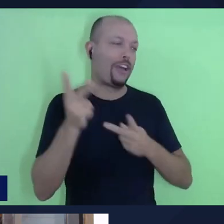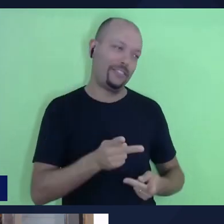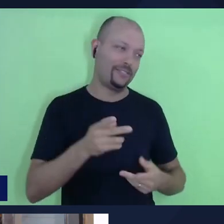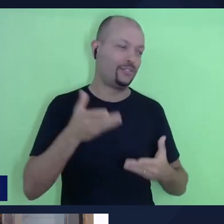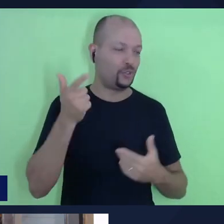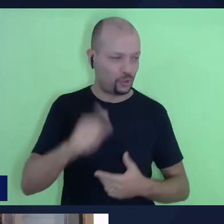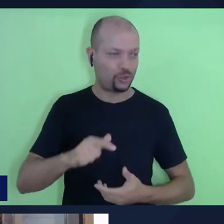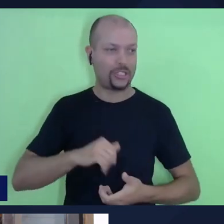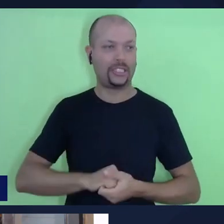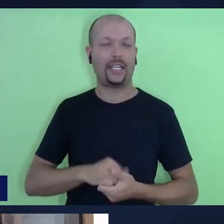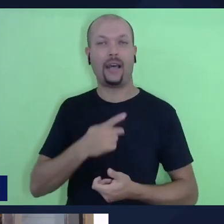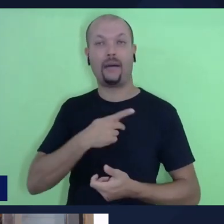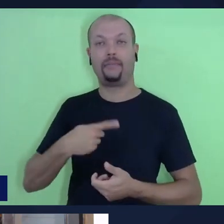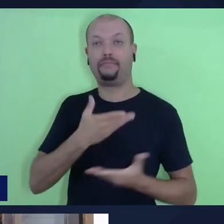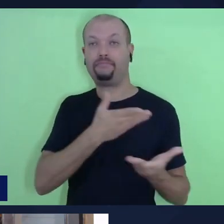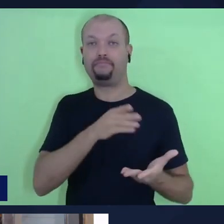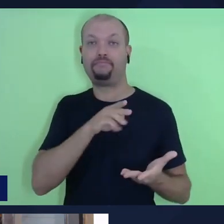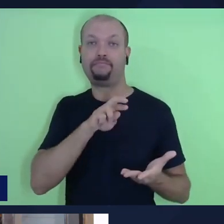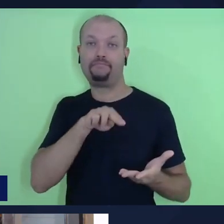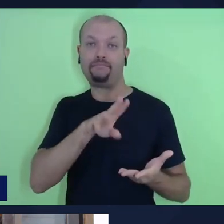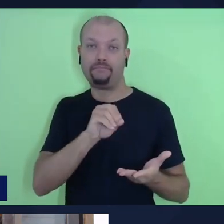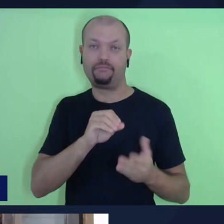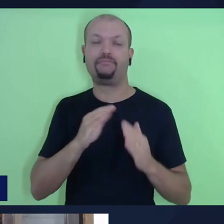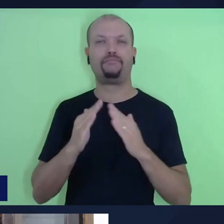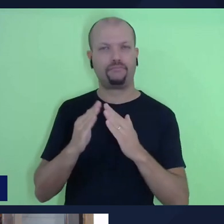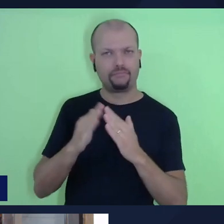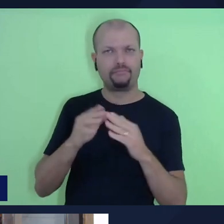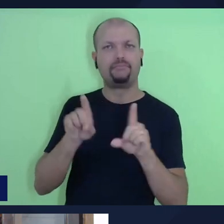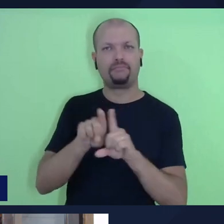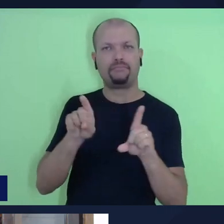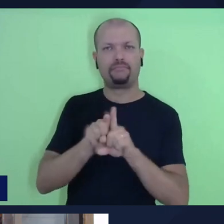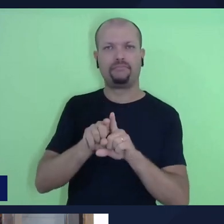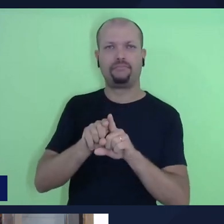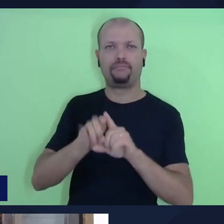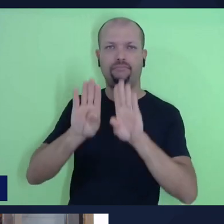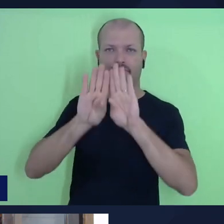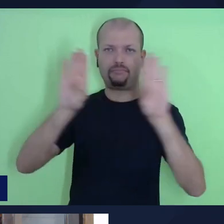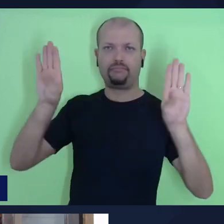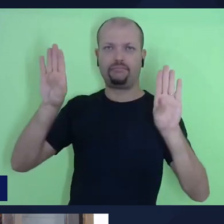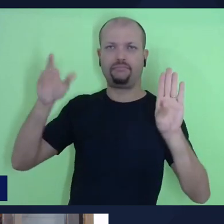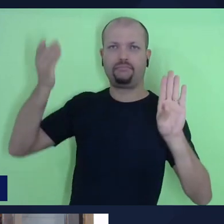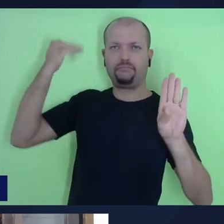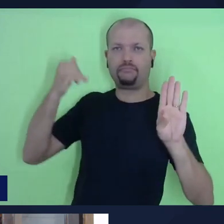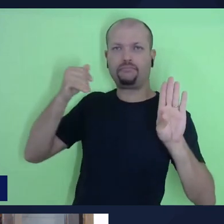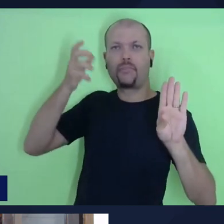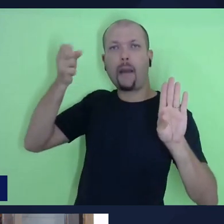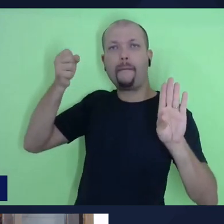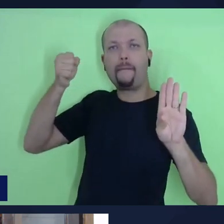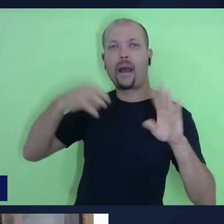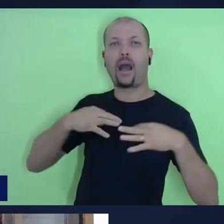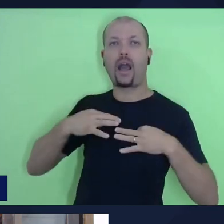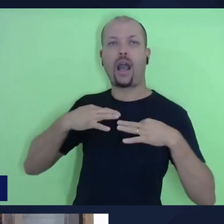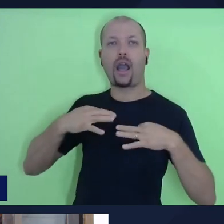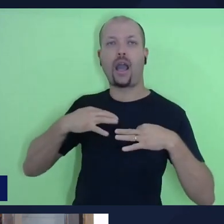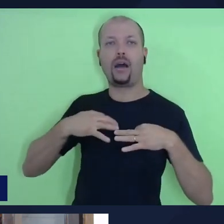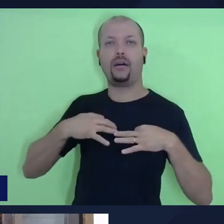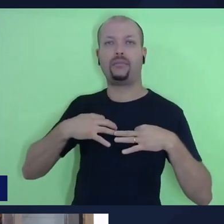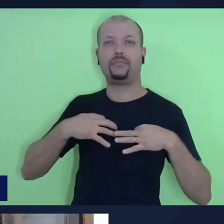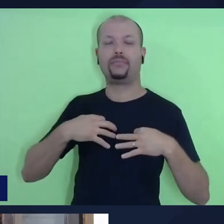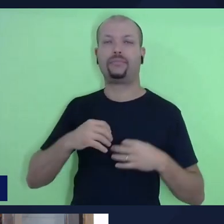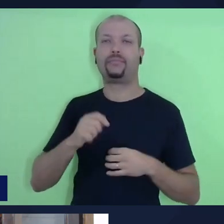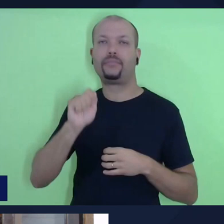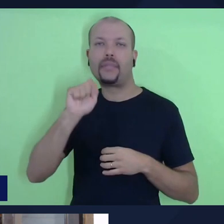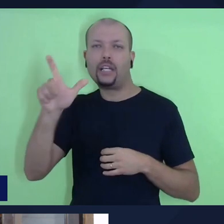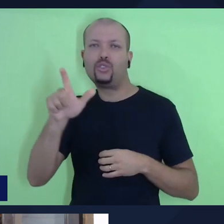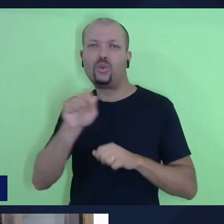o pastor Bruno está também ali na sua casa, tem uma parede atrás dele ali, uma parede branca, tá com uma camiseta azul clarinho, bem,